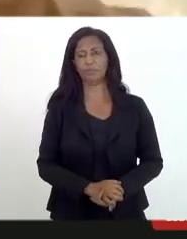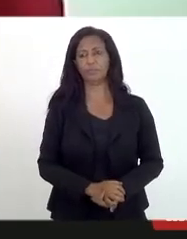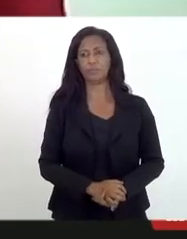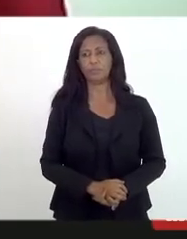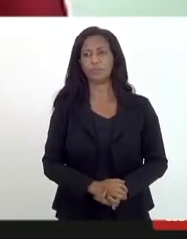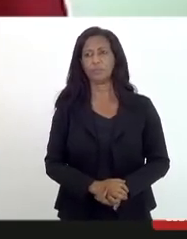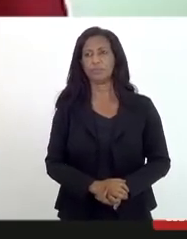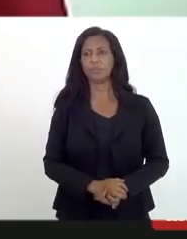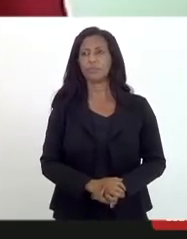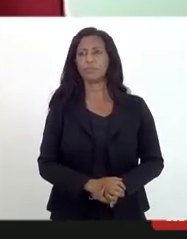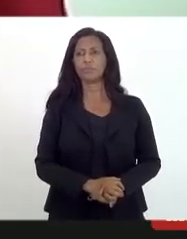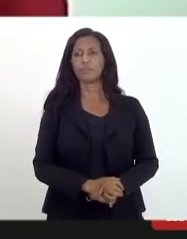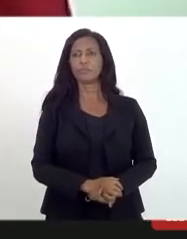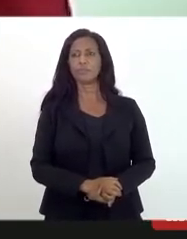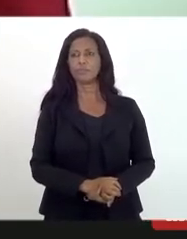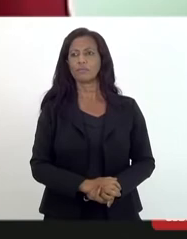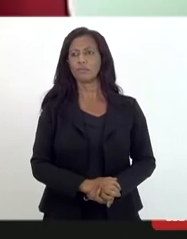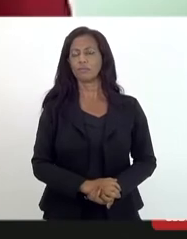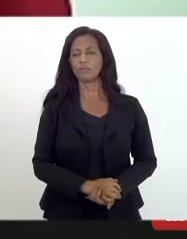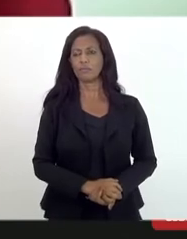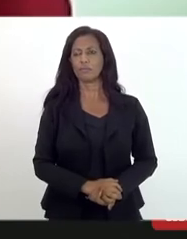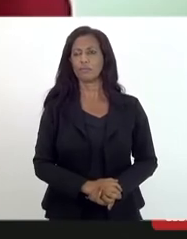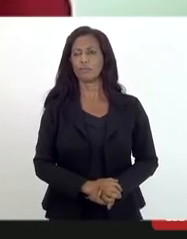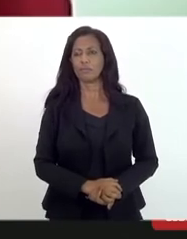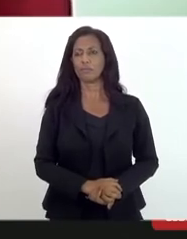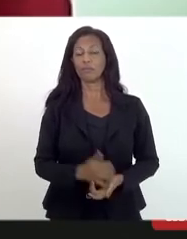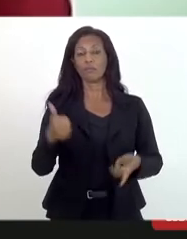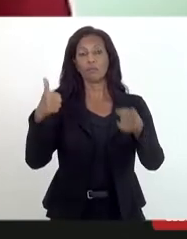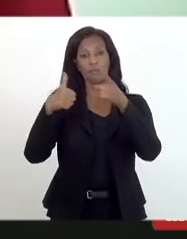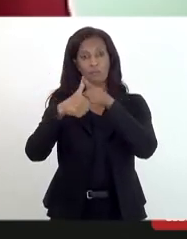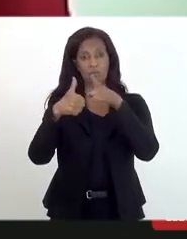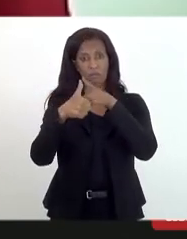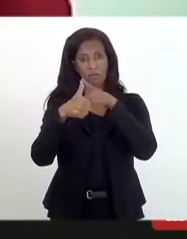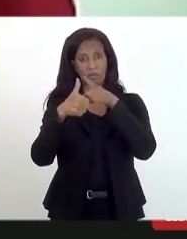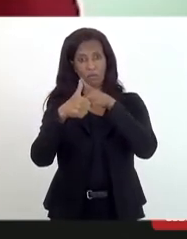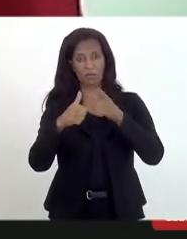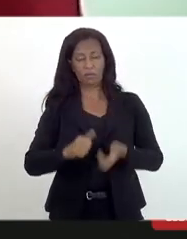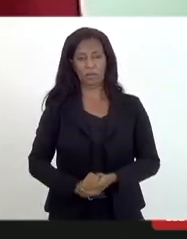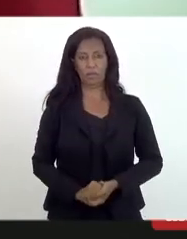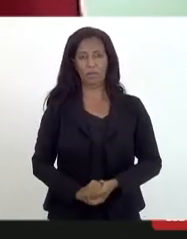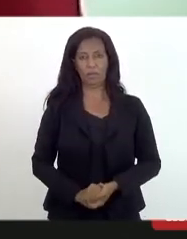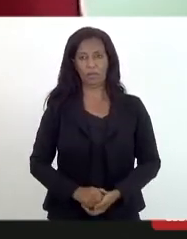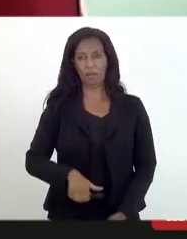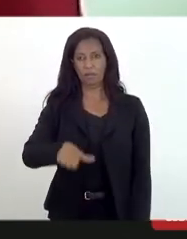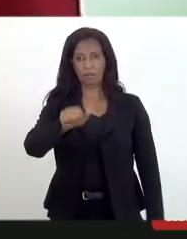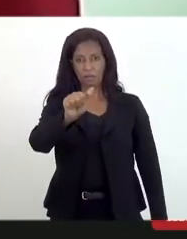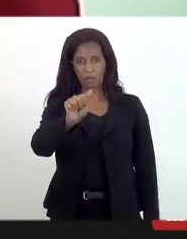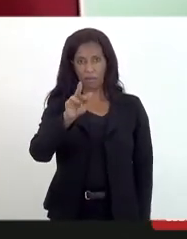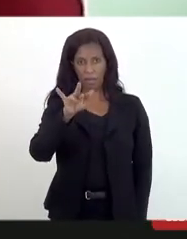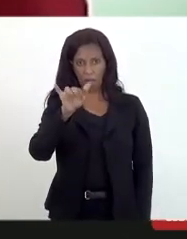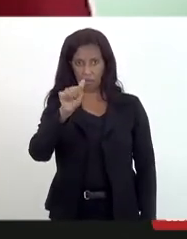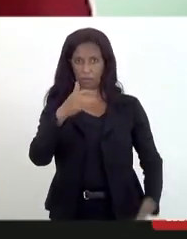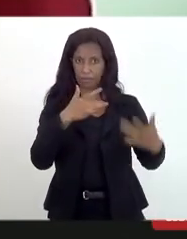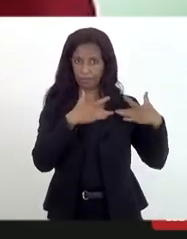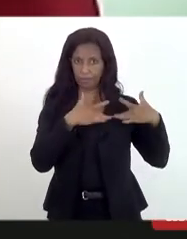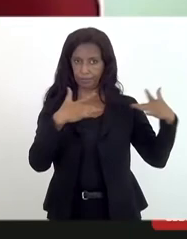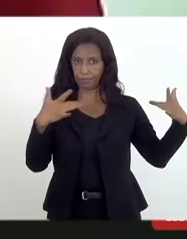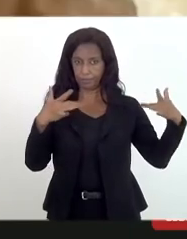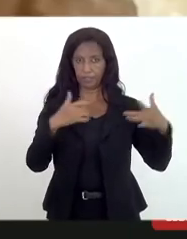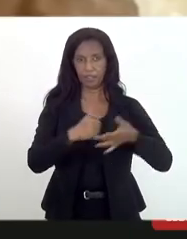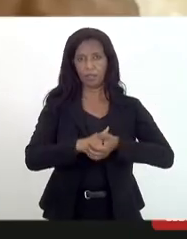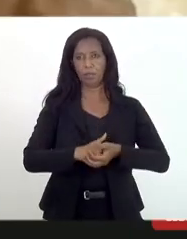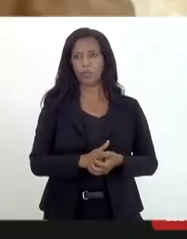Antes de passar para a deputada... Bem-dia. Primeiro, deputado Atila, externar aqui a nossa solidariedade